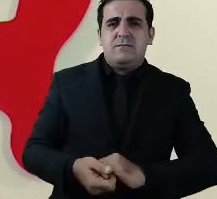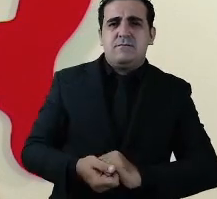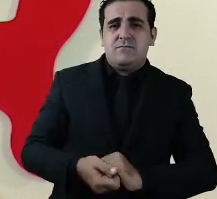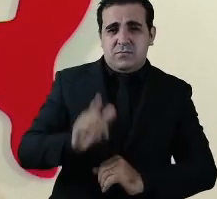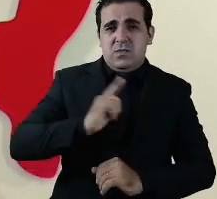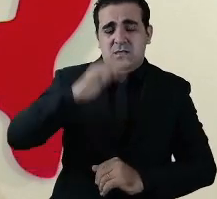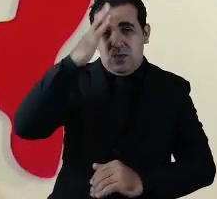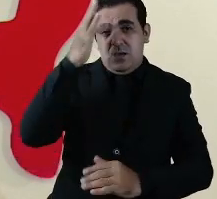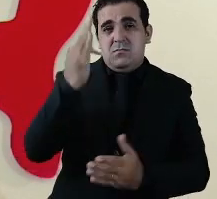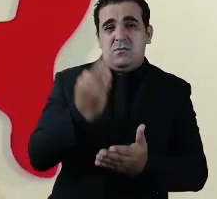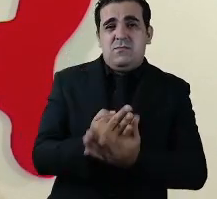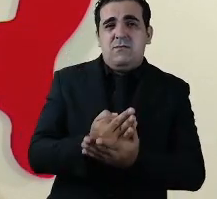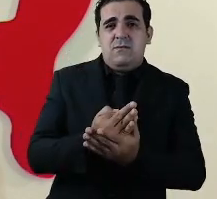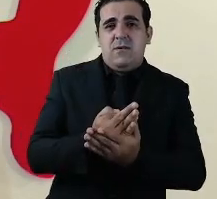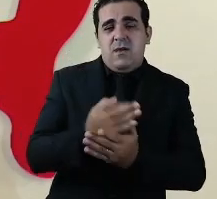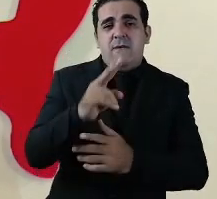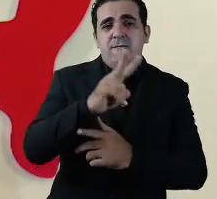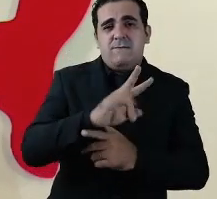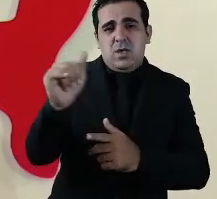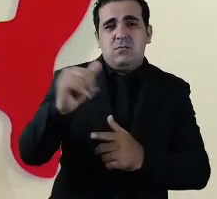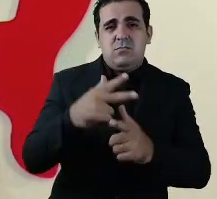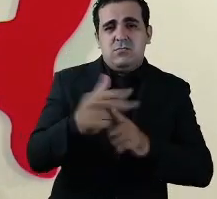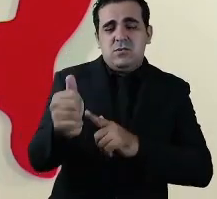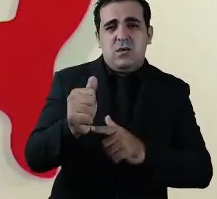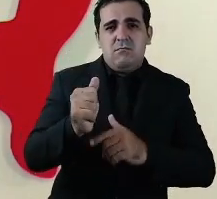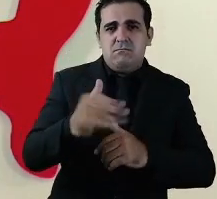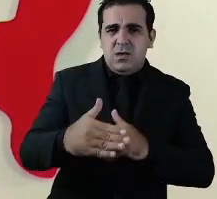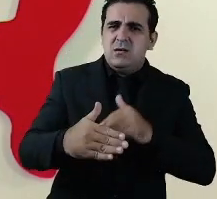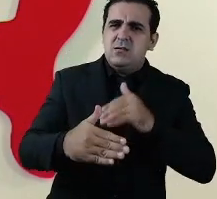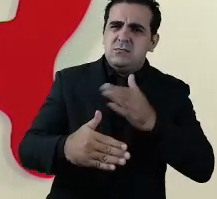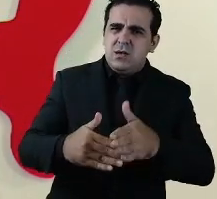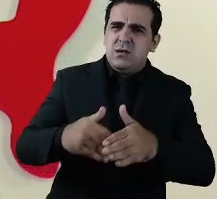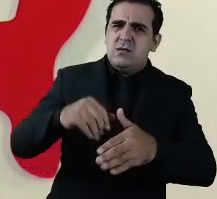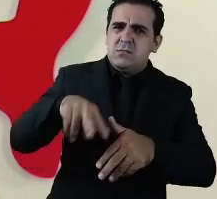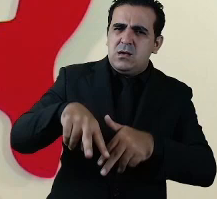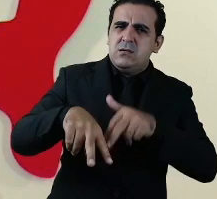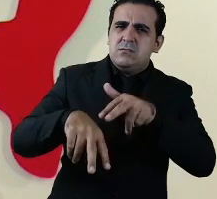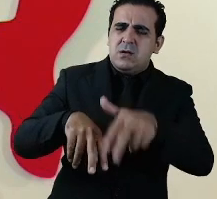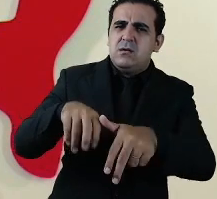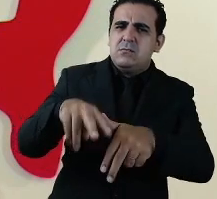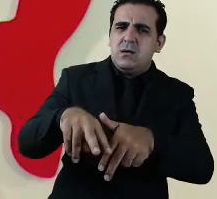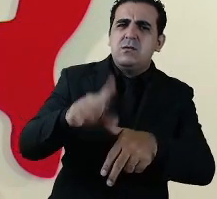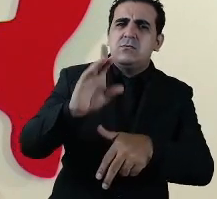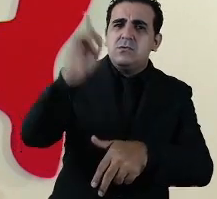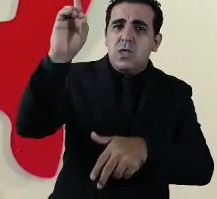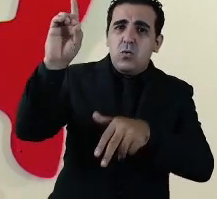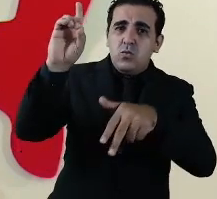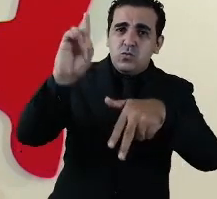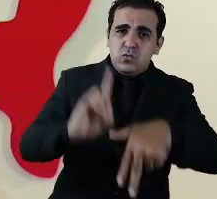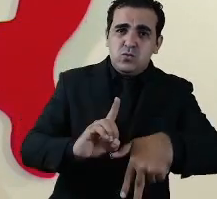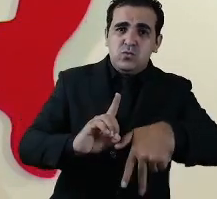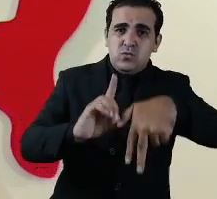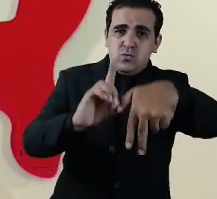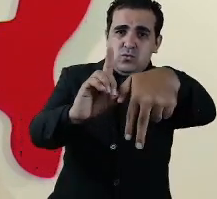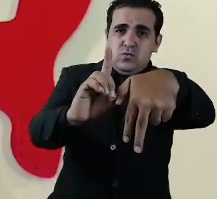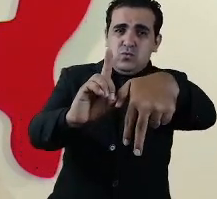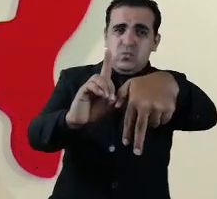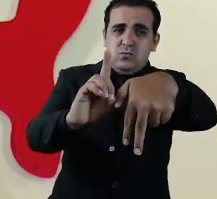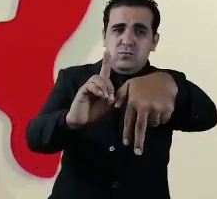Tenhamos fé e vamos vencer. Passo a passo vamos vencer. Deus está conosco